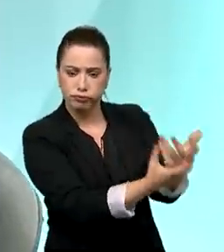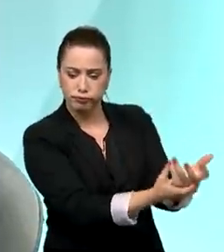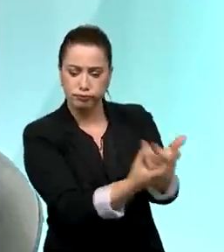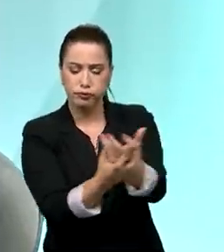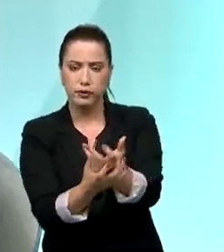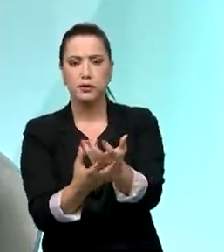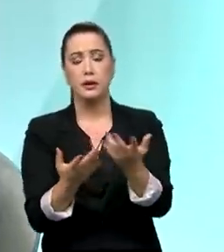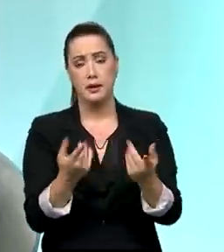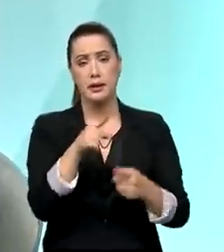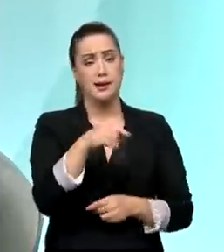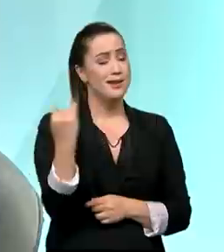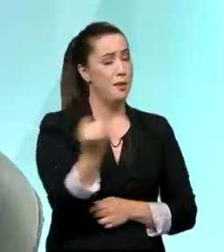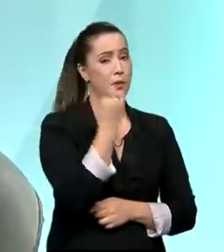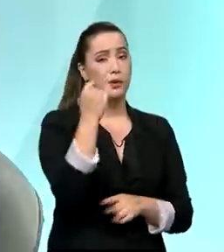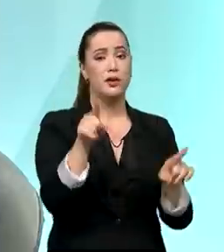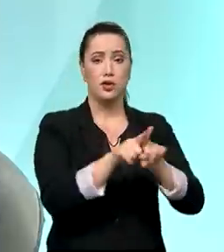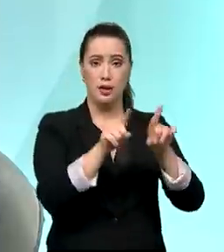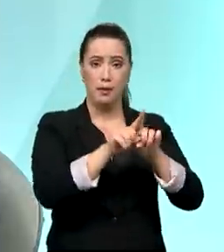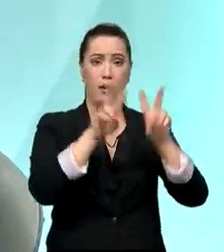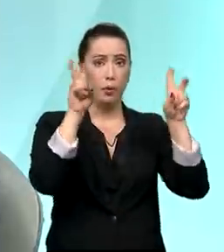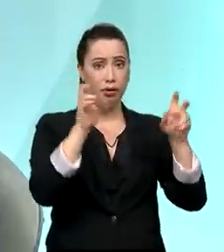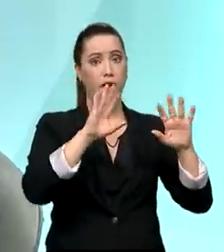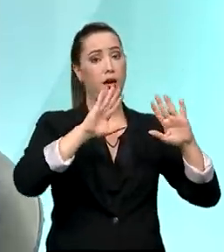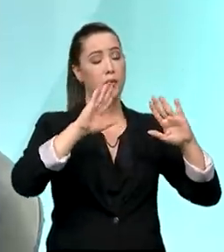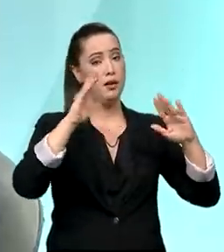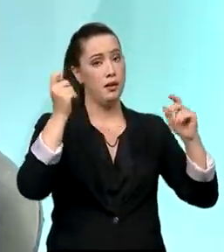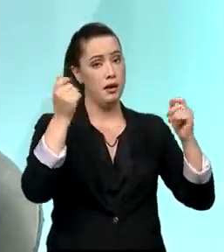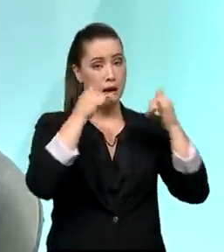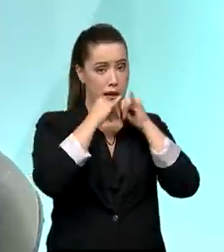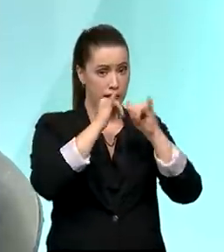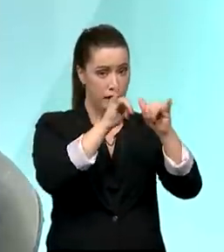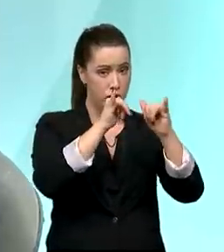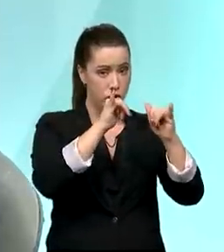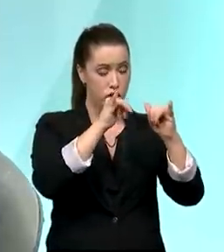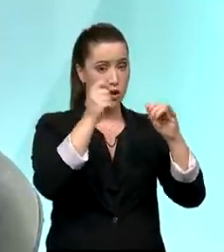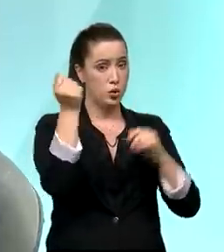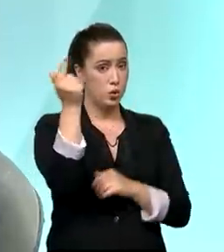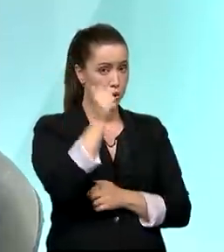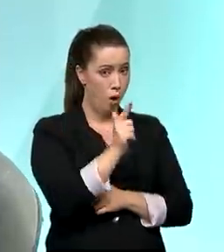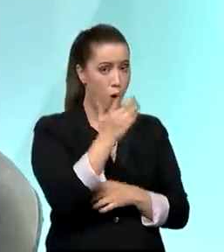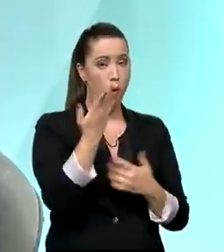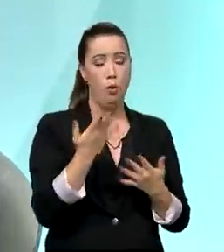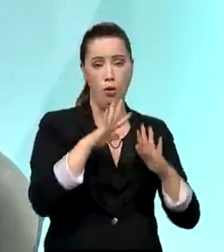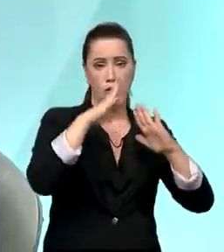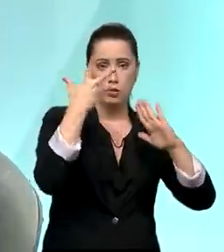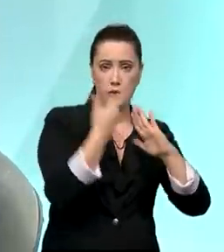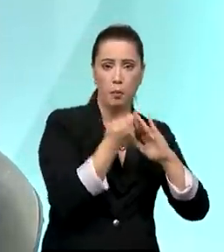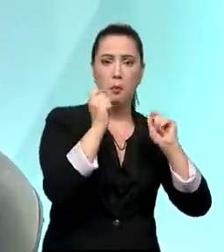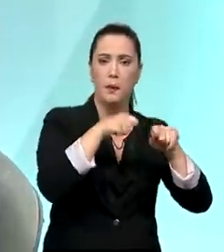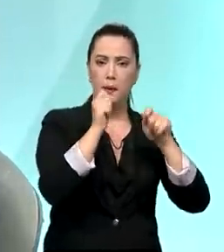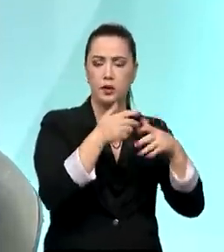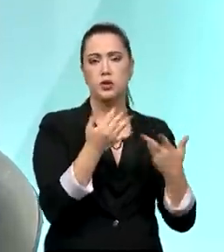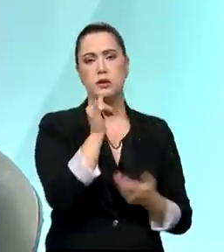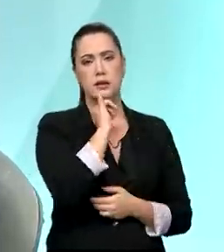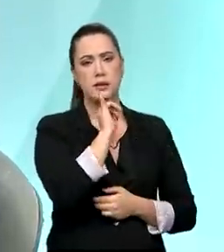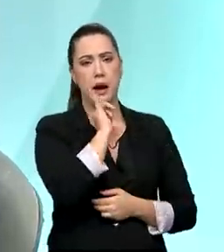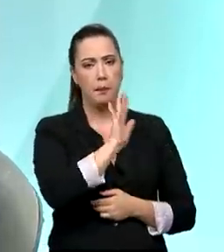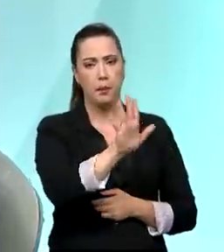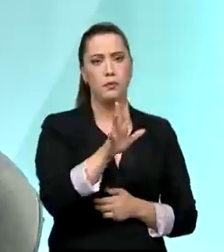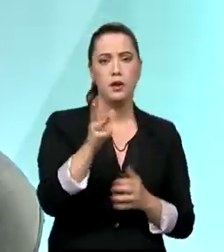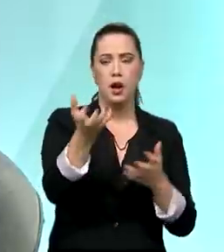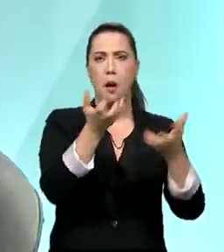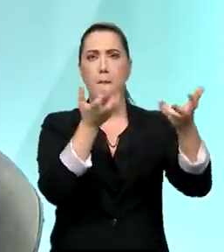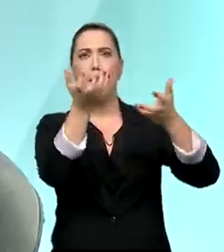de energia solar. Por quê? Você tem a possibilidade de colher frutas ou frutos. E, exemplo, em frutas,